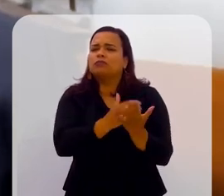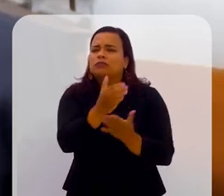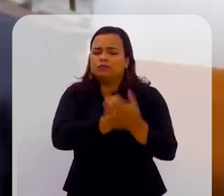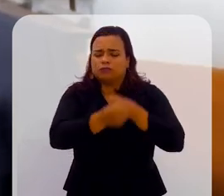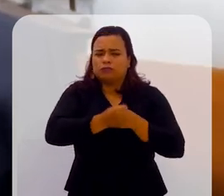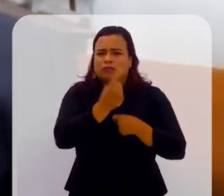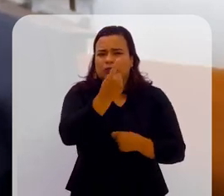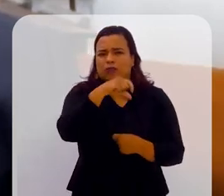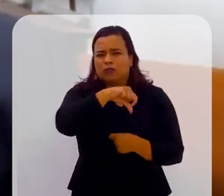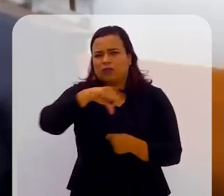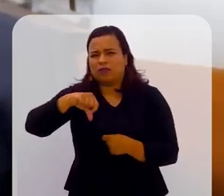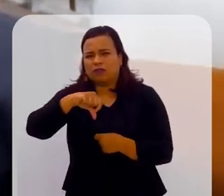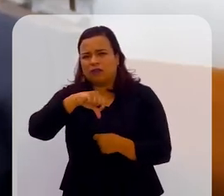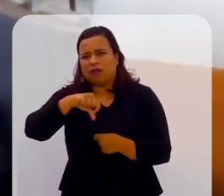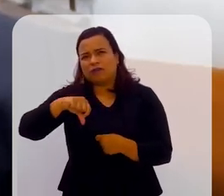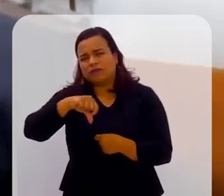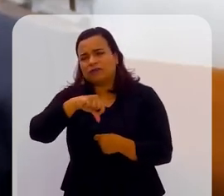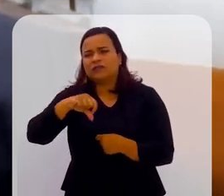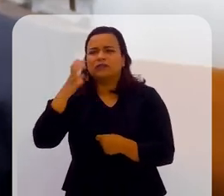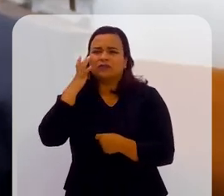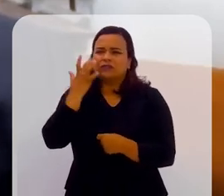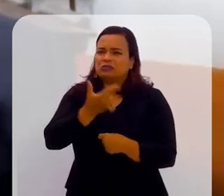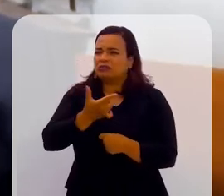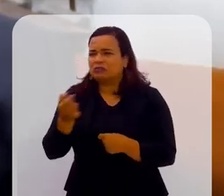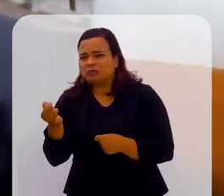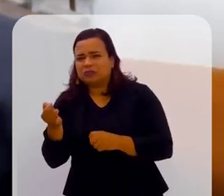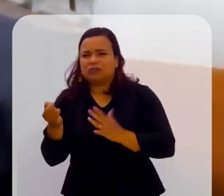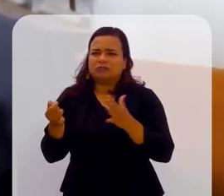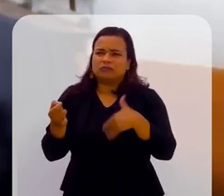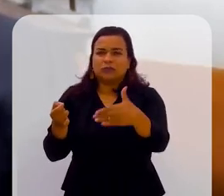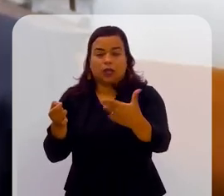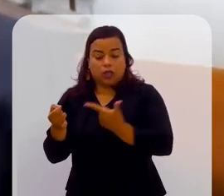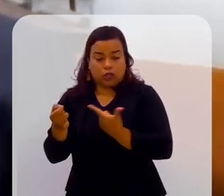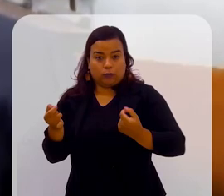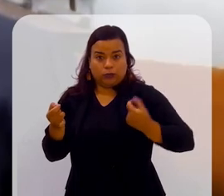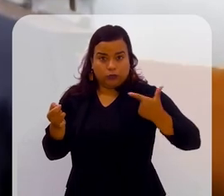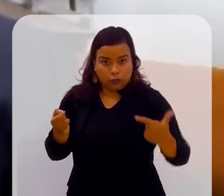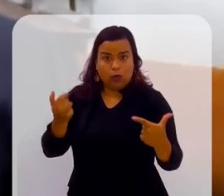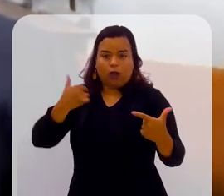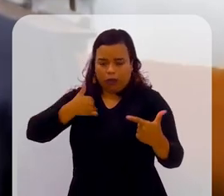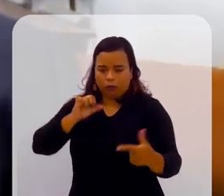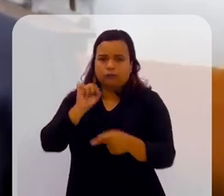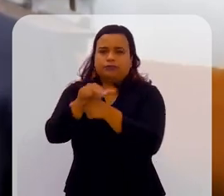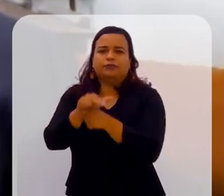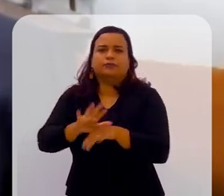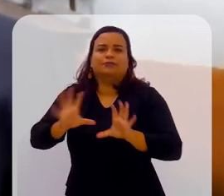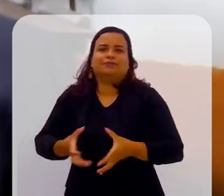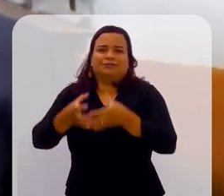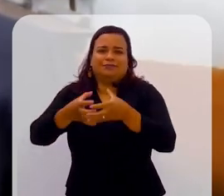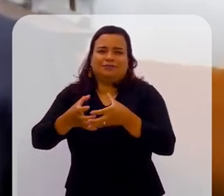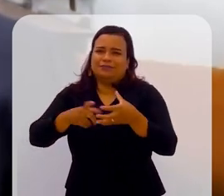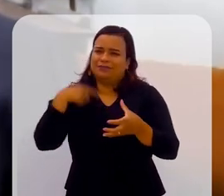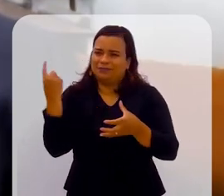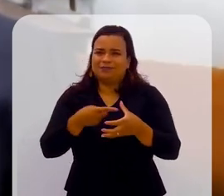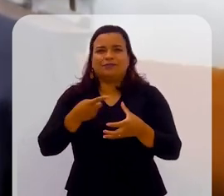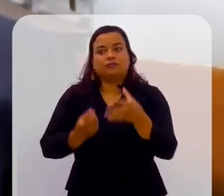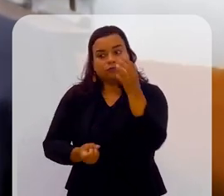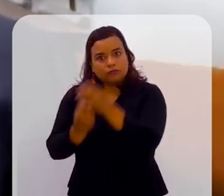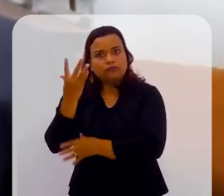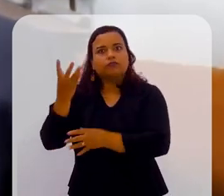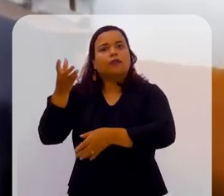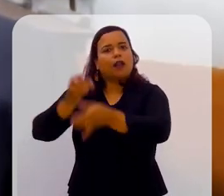99 ou 2000, qual foi o ano que ele começou. E em 2002, eu ingressei na equipe e nós tínhamos lá um